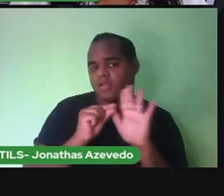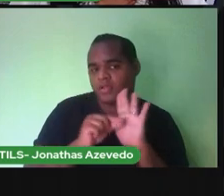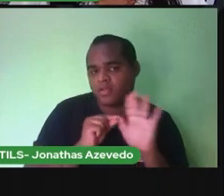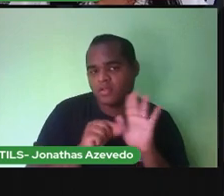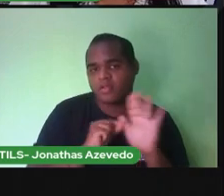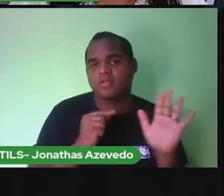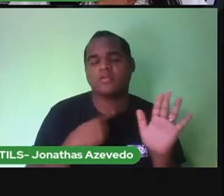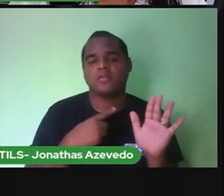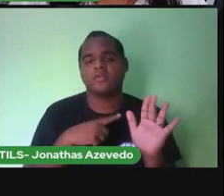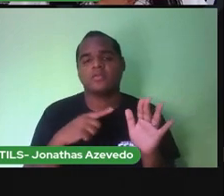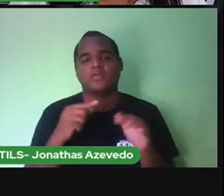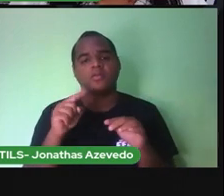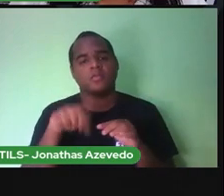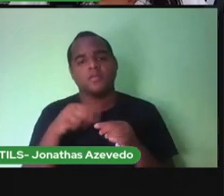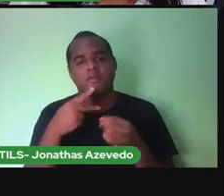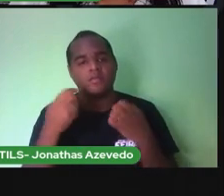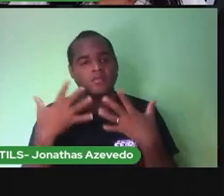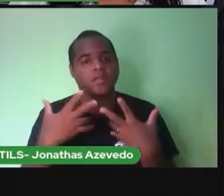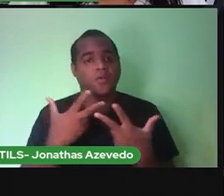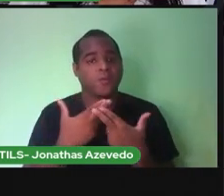musiquinha Olha só